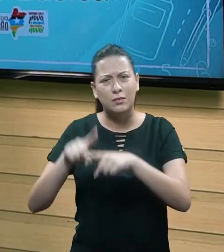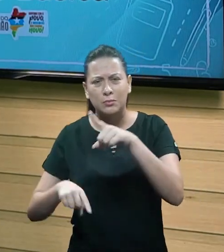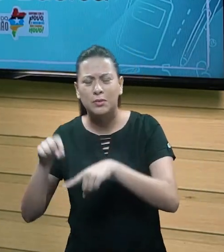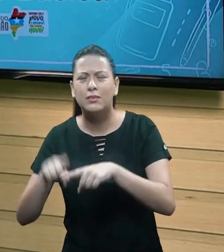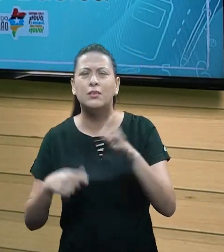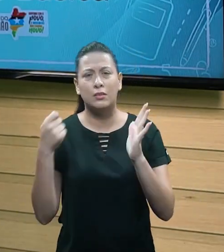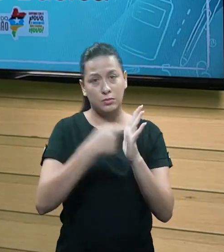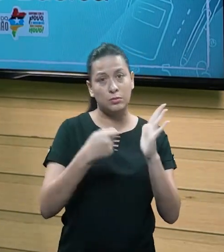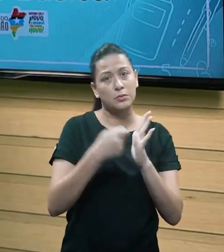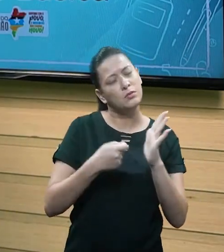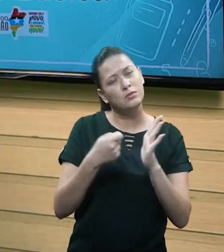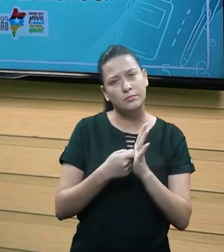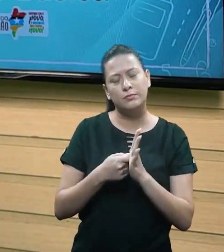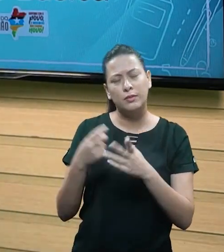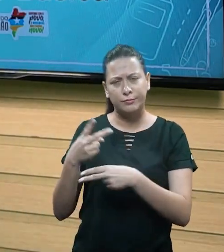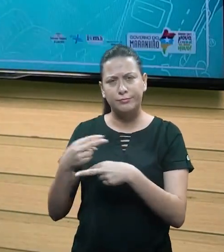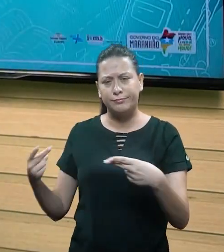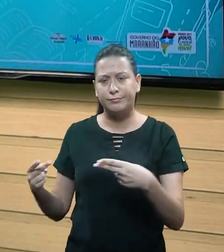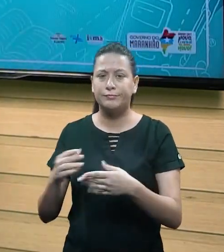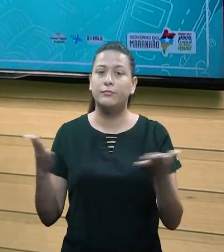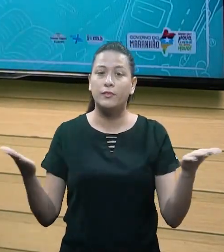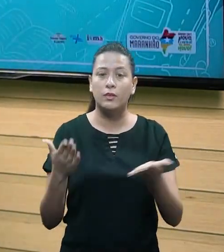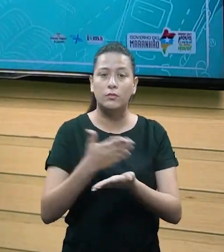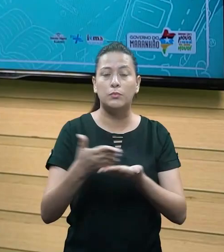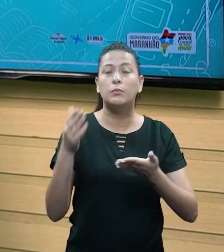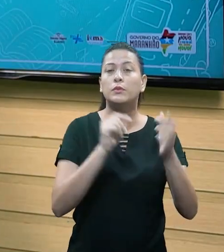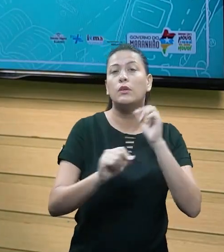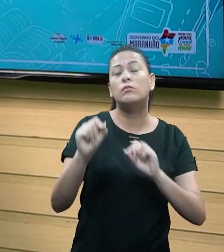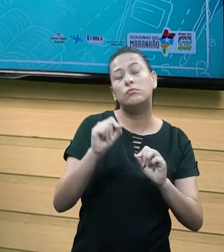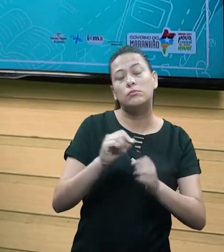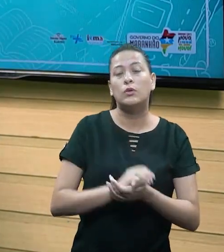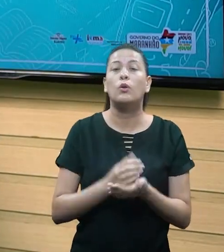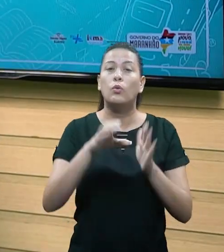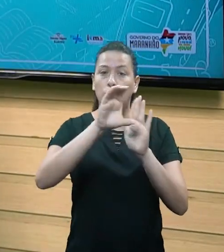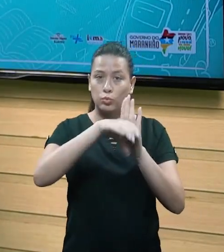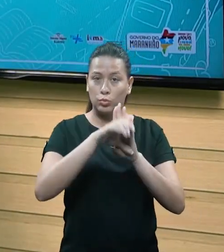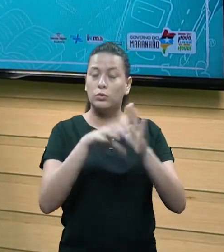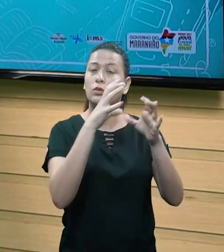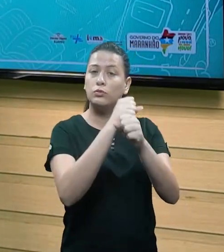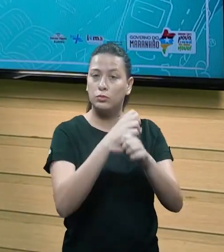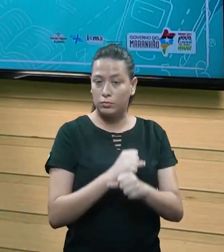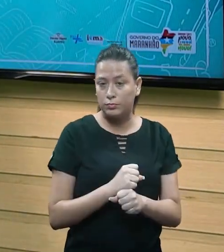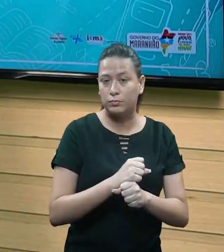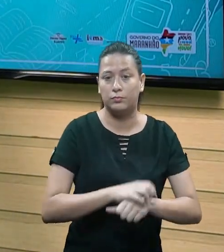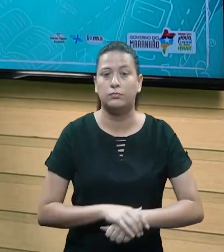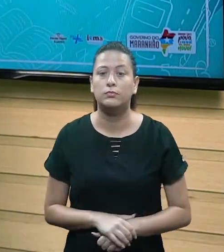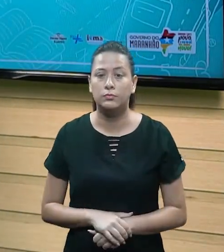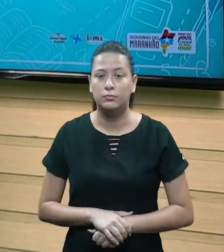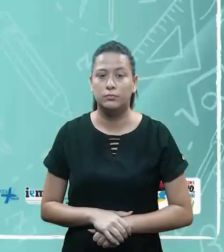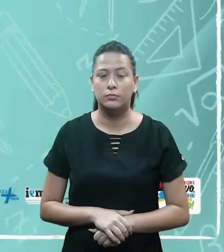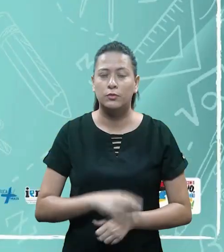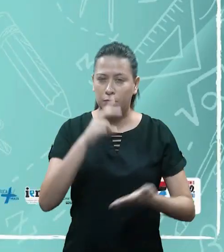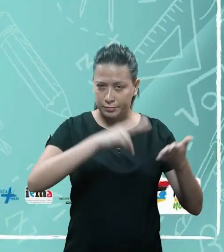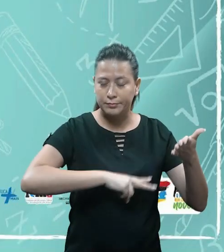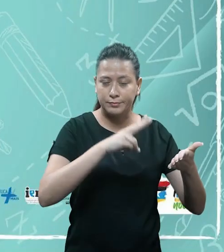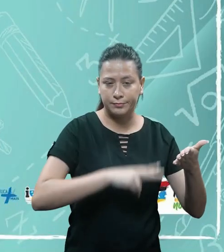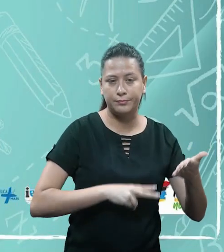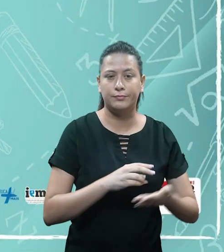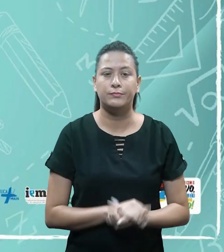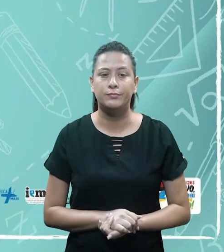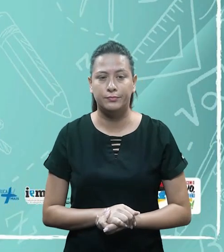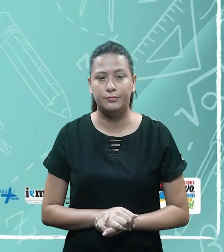diante. Então vamos ver com o que a gente vai começar. Nós vamos começar agora trabalhando com o conceito de contabilidade. Vamos dar uma lida?